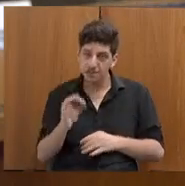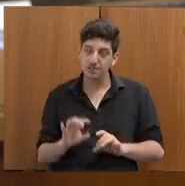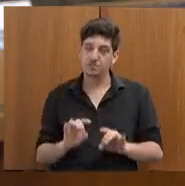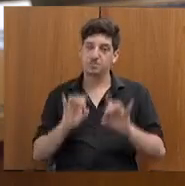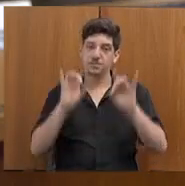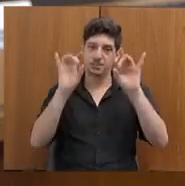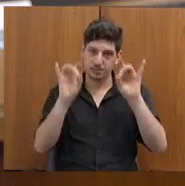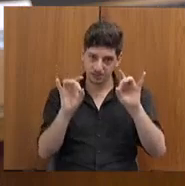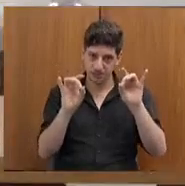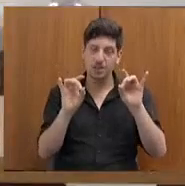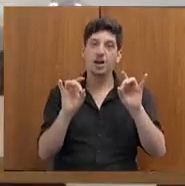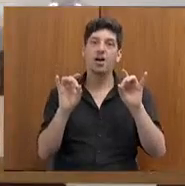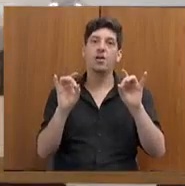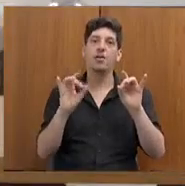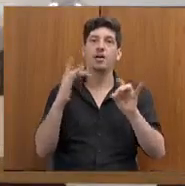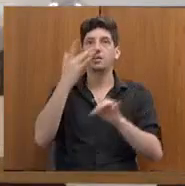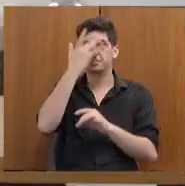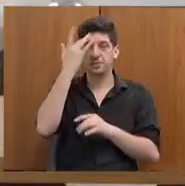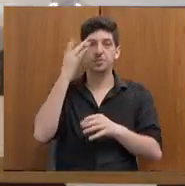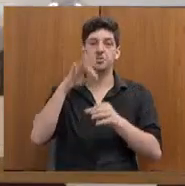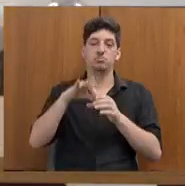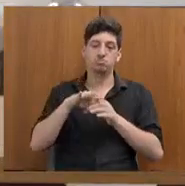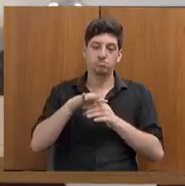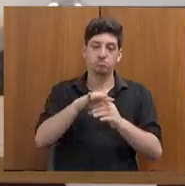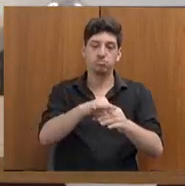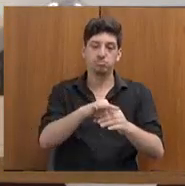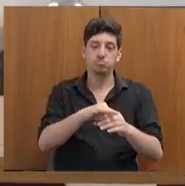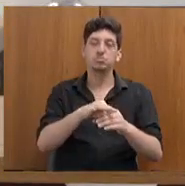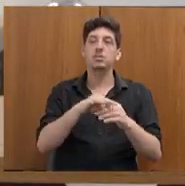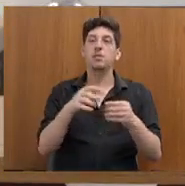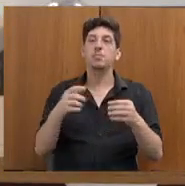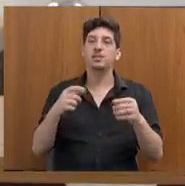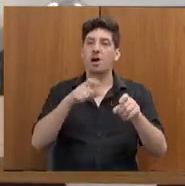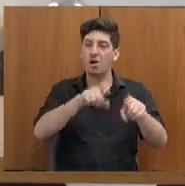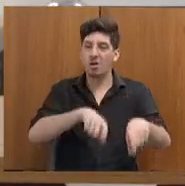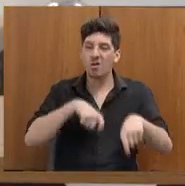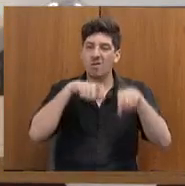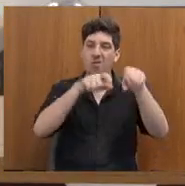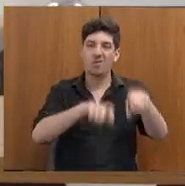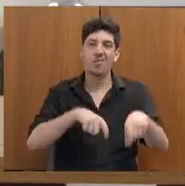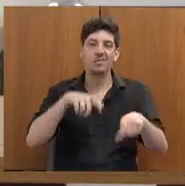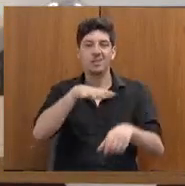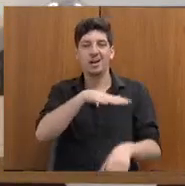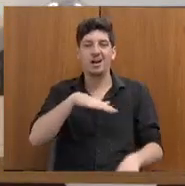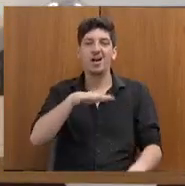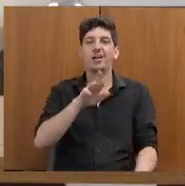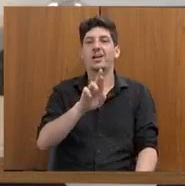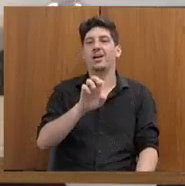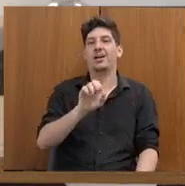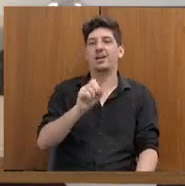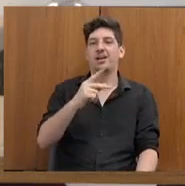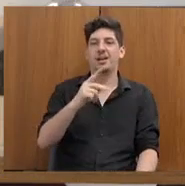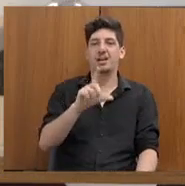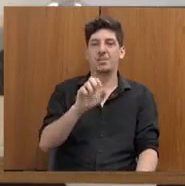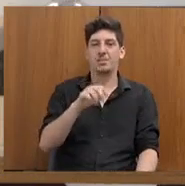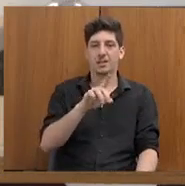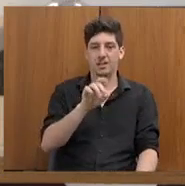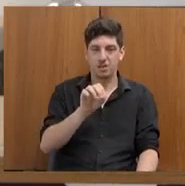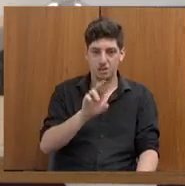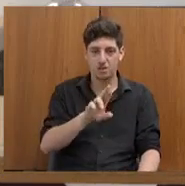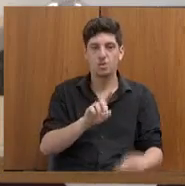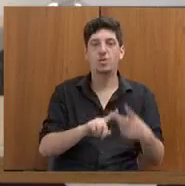aos nossos produtores rurais ali, de pequeno porte, na região ali da área de Resplendor, de Tueta,